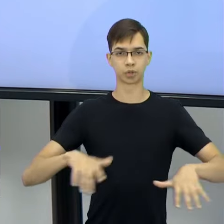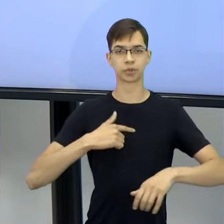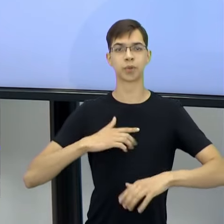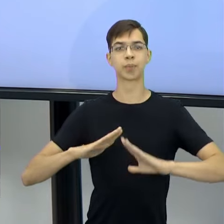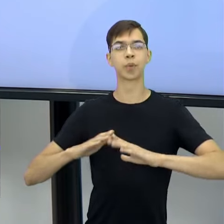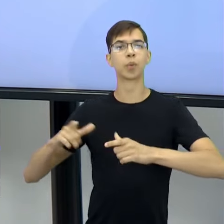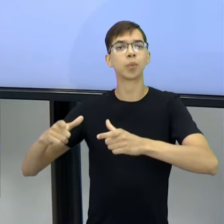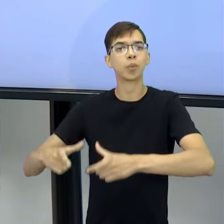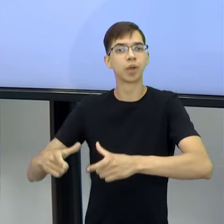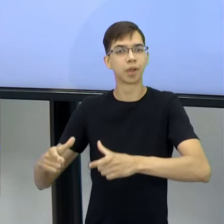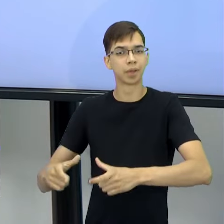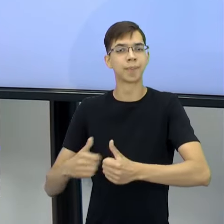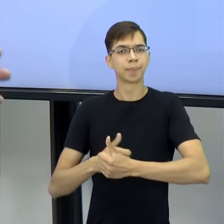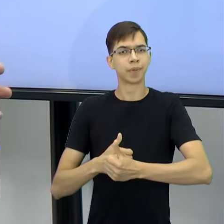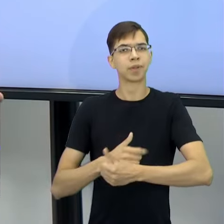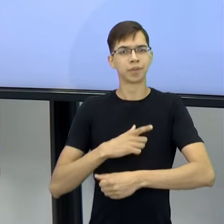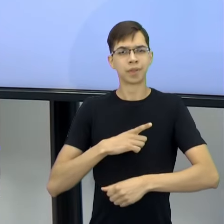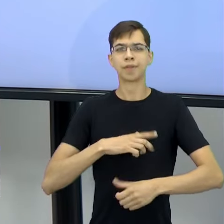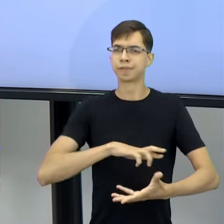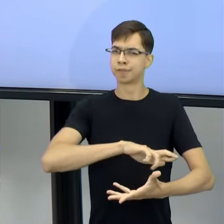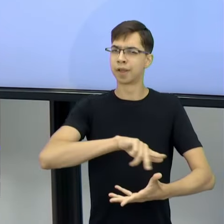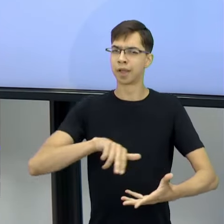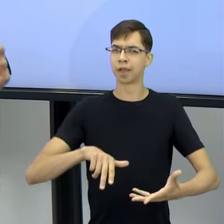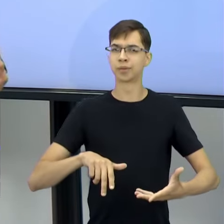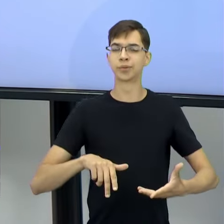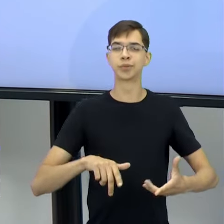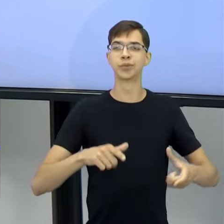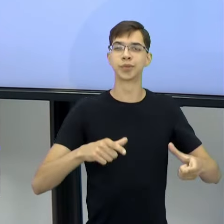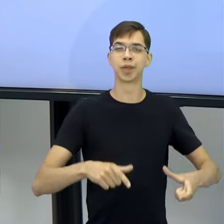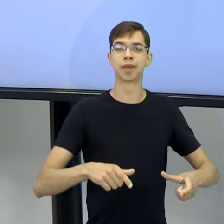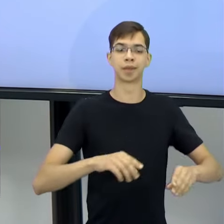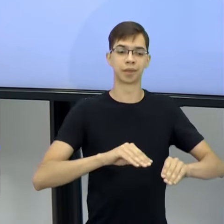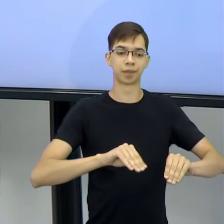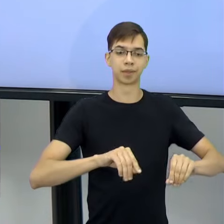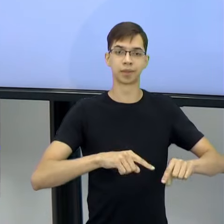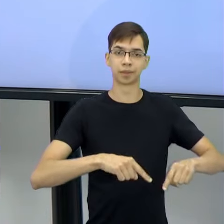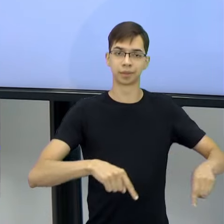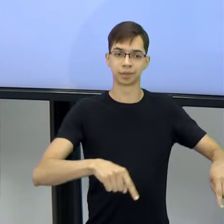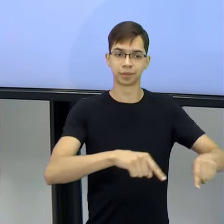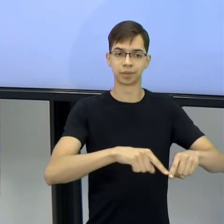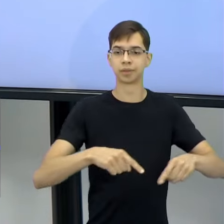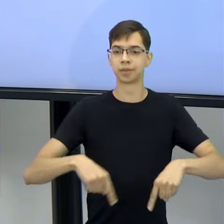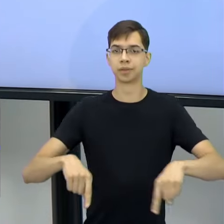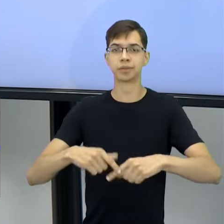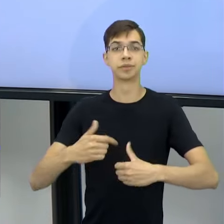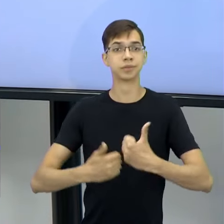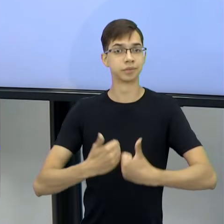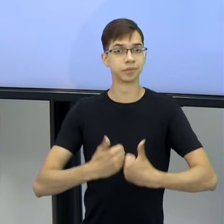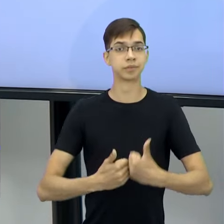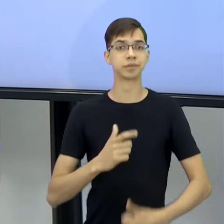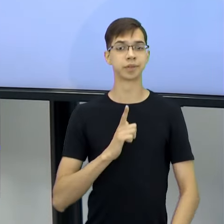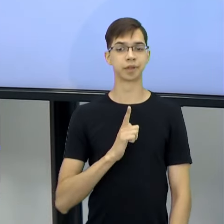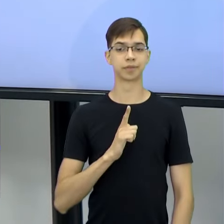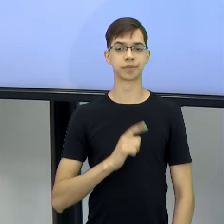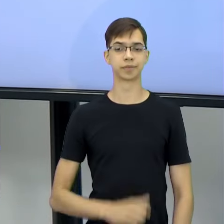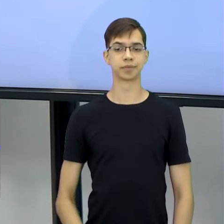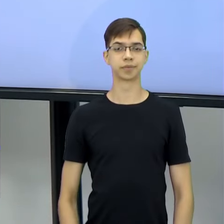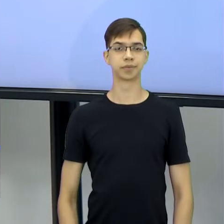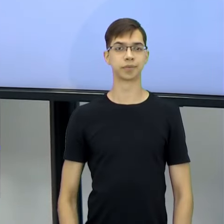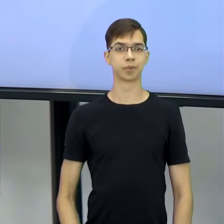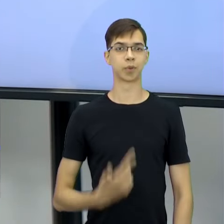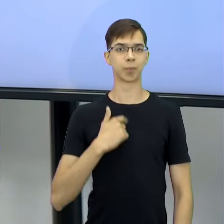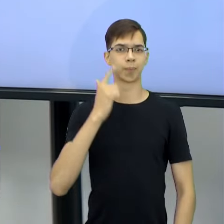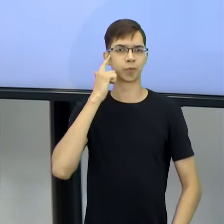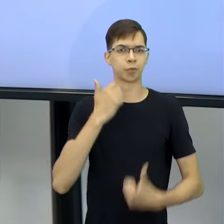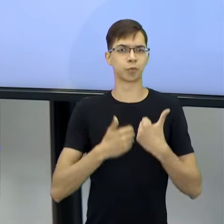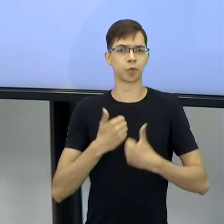da minha casa tem vários campinhos de várzea, né? Cercados, alguns até gramados, alguns não, né? Terrão mesmo. E aí, para mim, futebol era